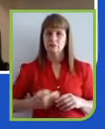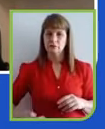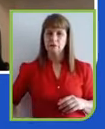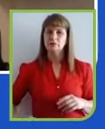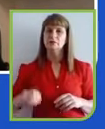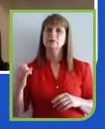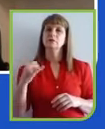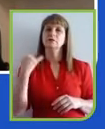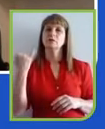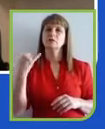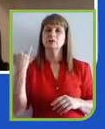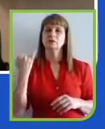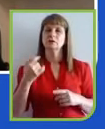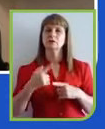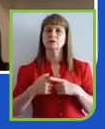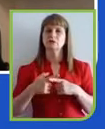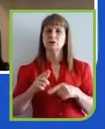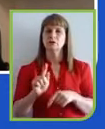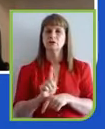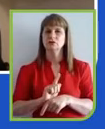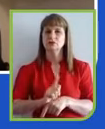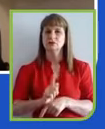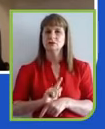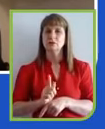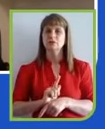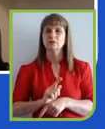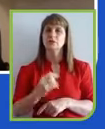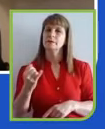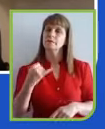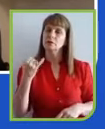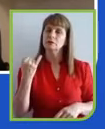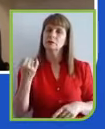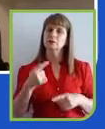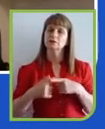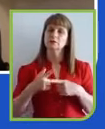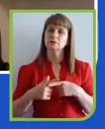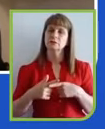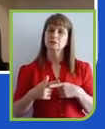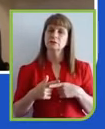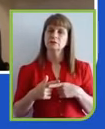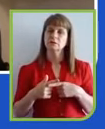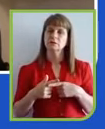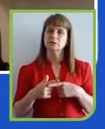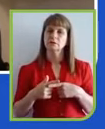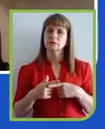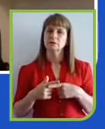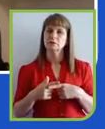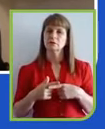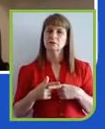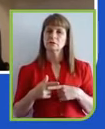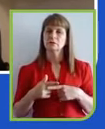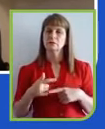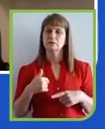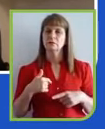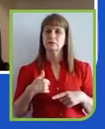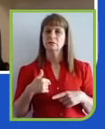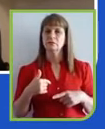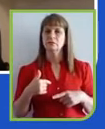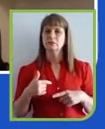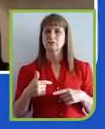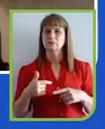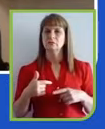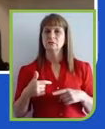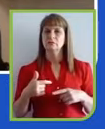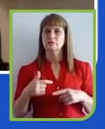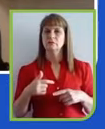que esse processo venha para ficar. E aí eu trago um outro ponto, quando você